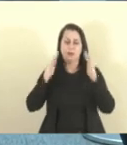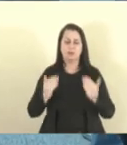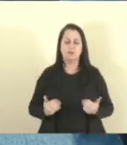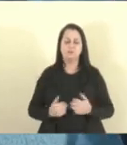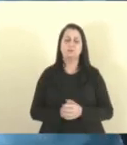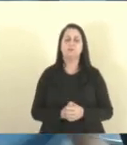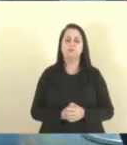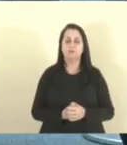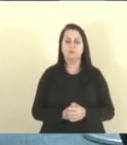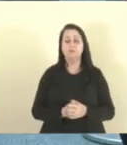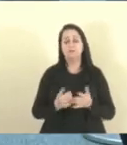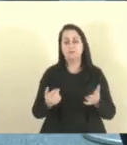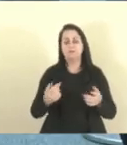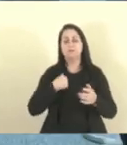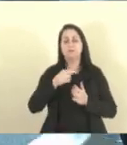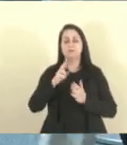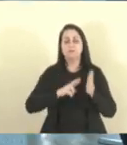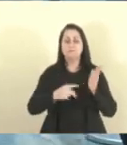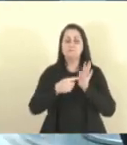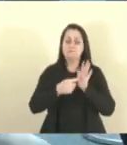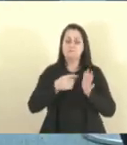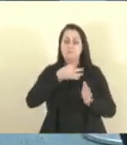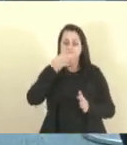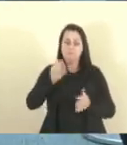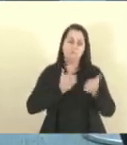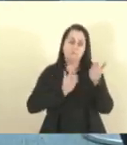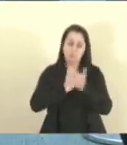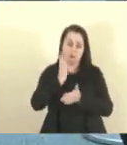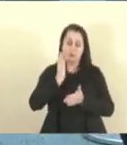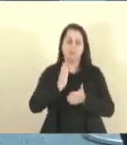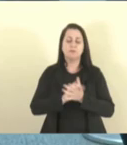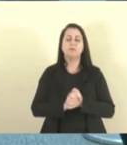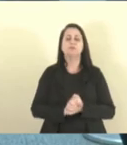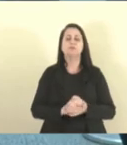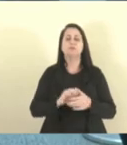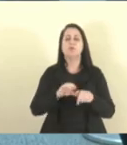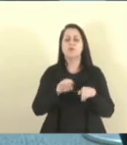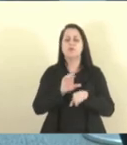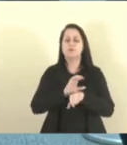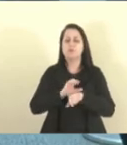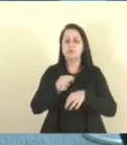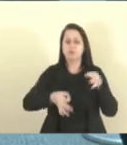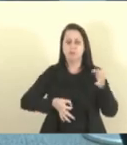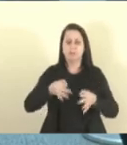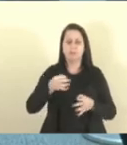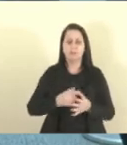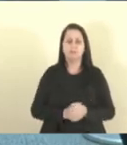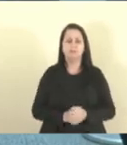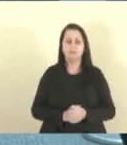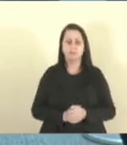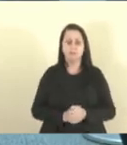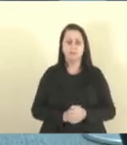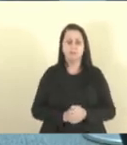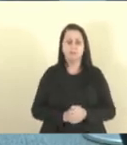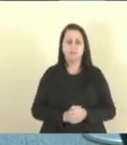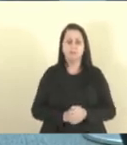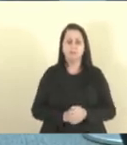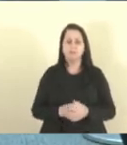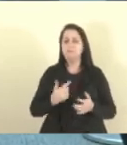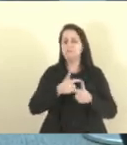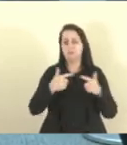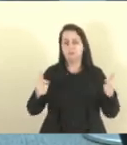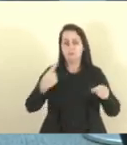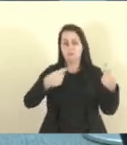E já dou parecer pela aprovação da redação final e coloco em discussão na Comissão de Constituição e Justiça. Não tendo nenhum deputado ou deputado que queria discutir a